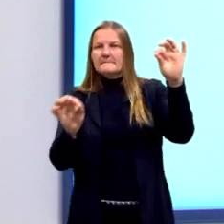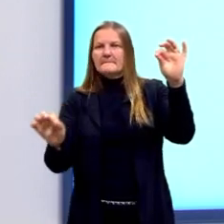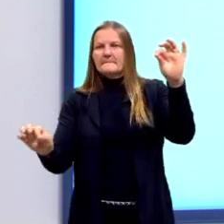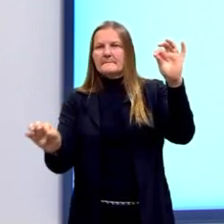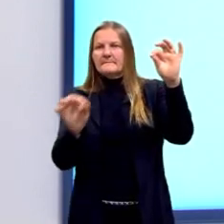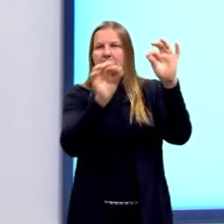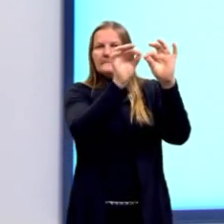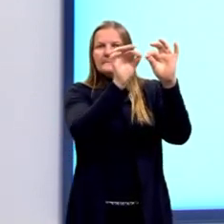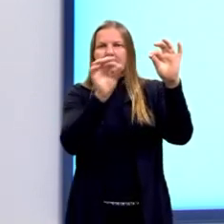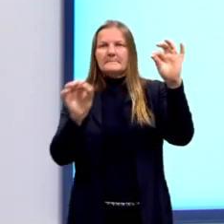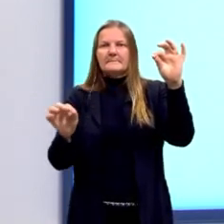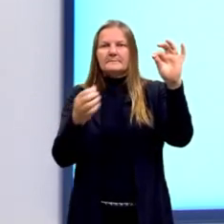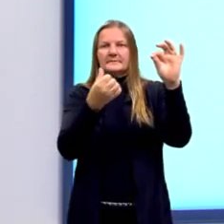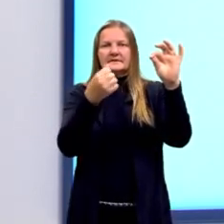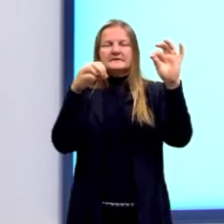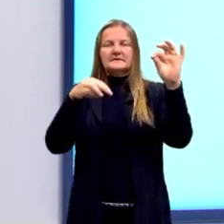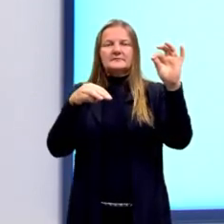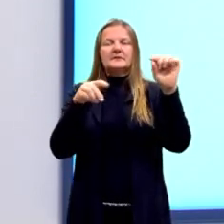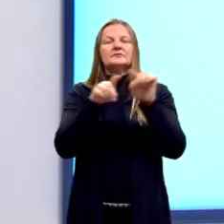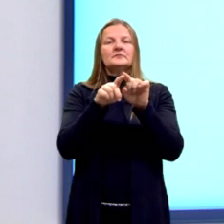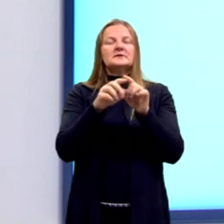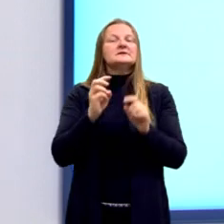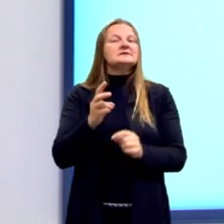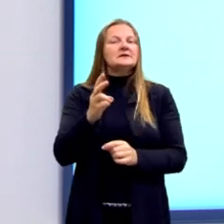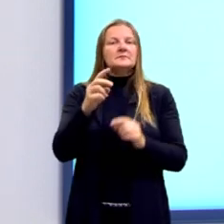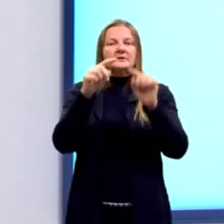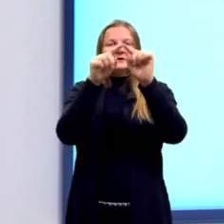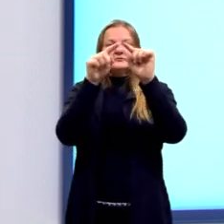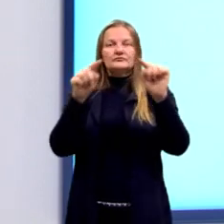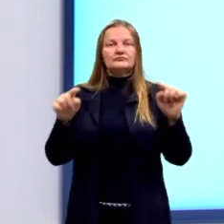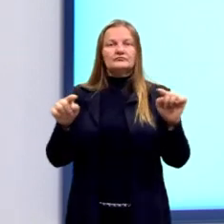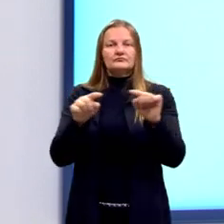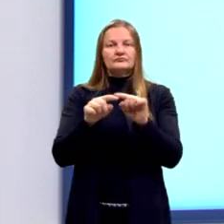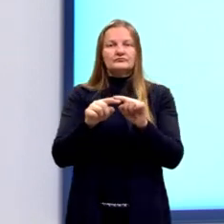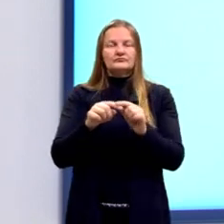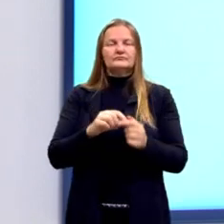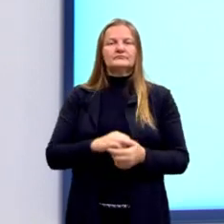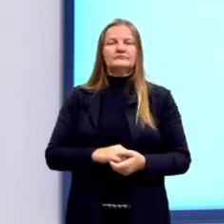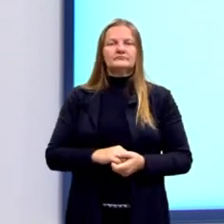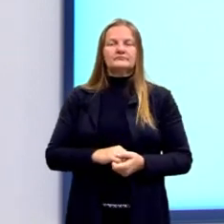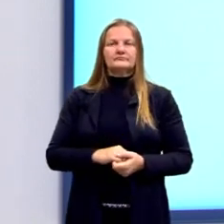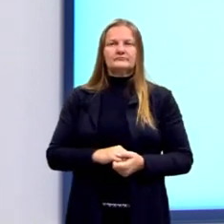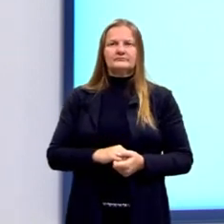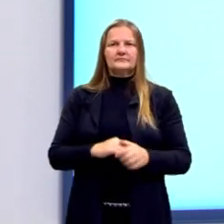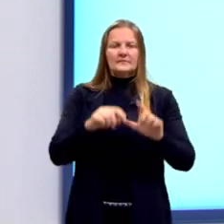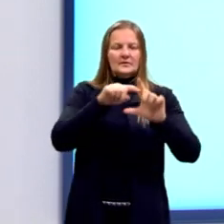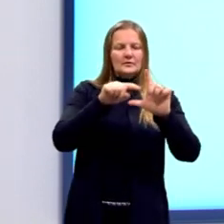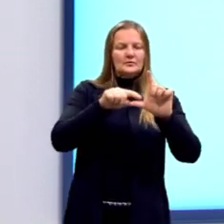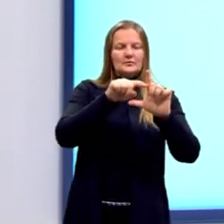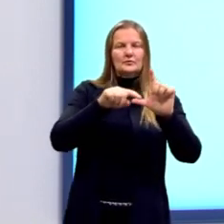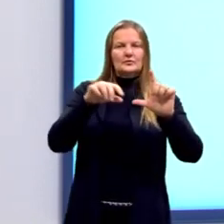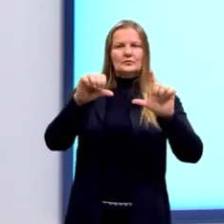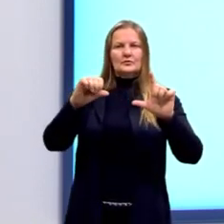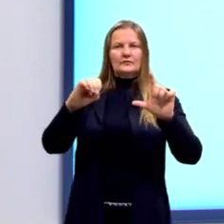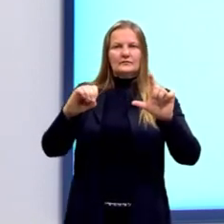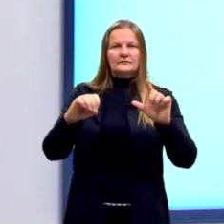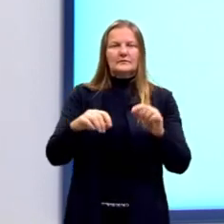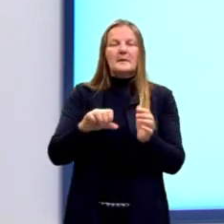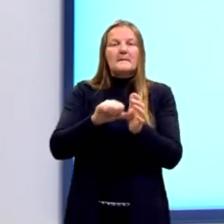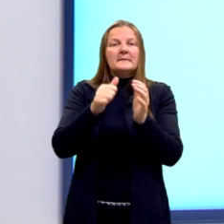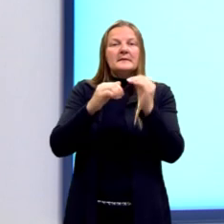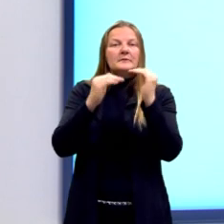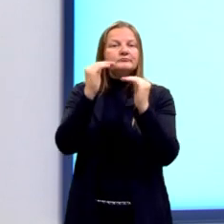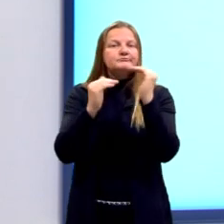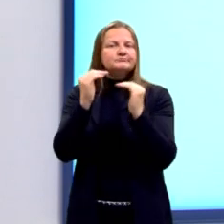Nós formamos sempre triângulos retângulos. Aqui, então, para montar a primeira proporção,